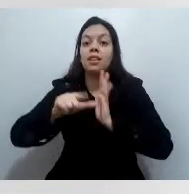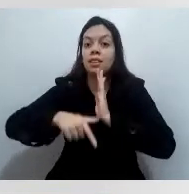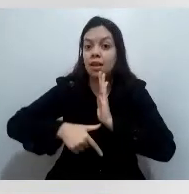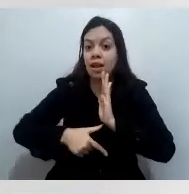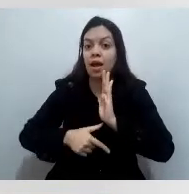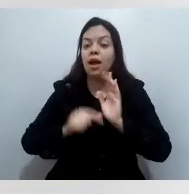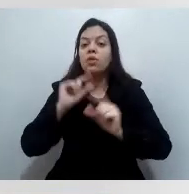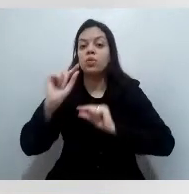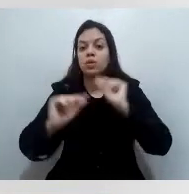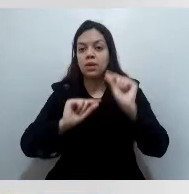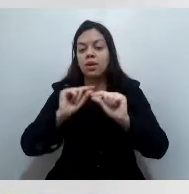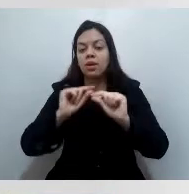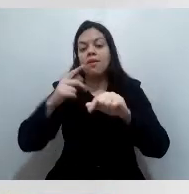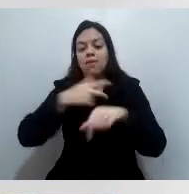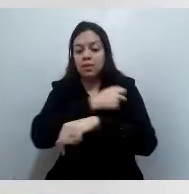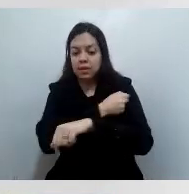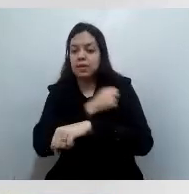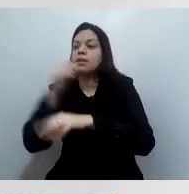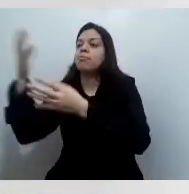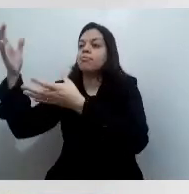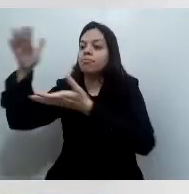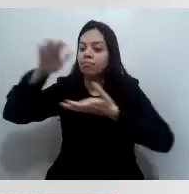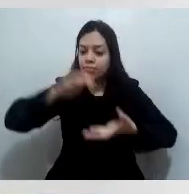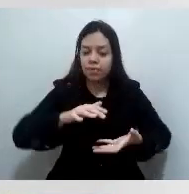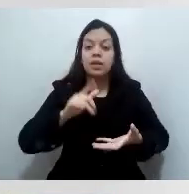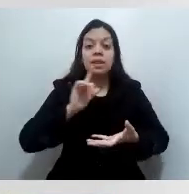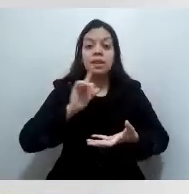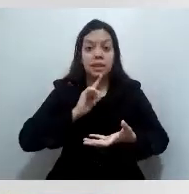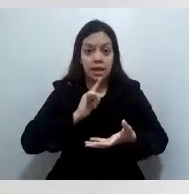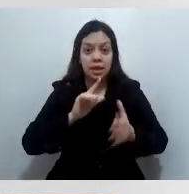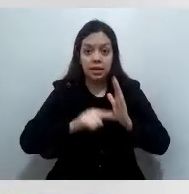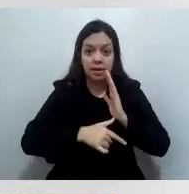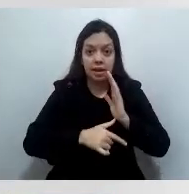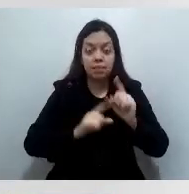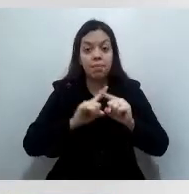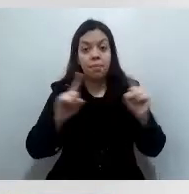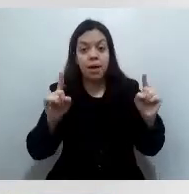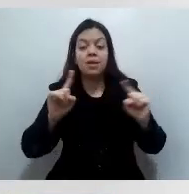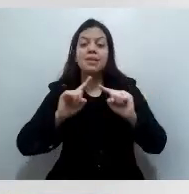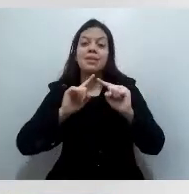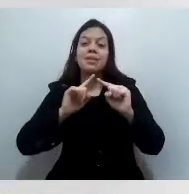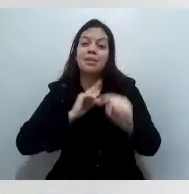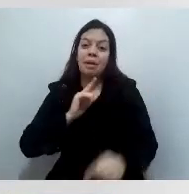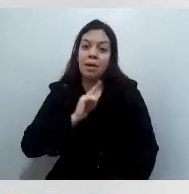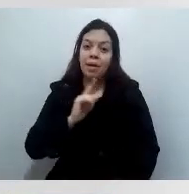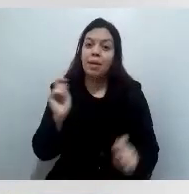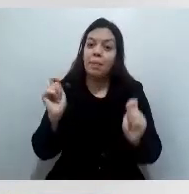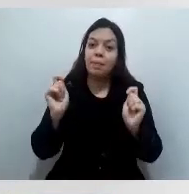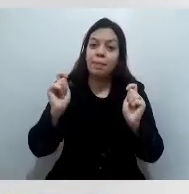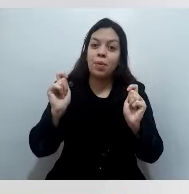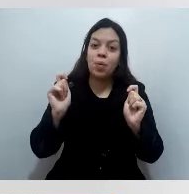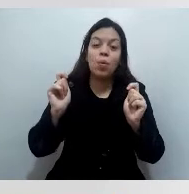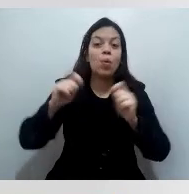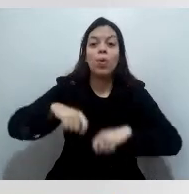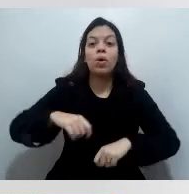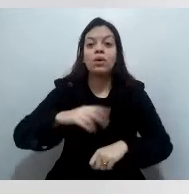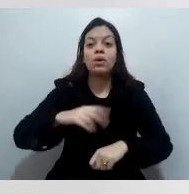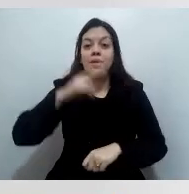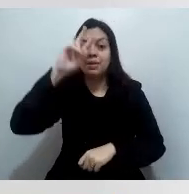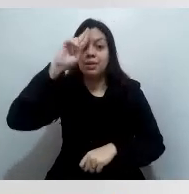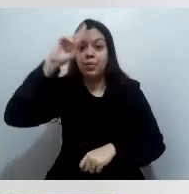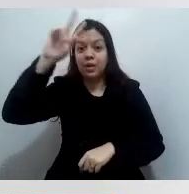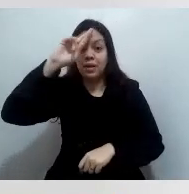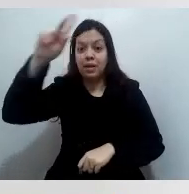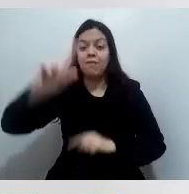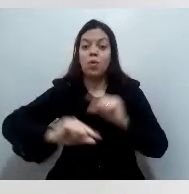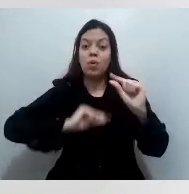pelo Ministério da Saúde das doses, mas tem também aí um equívoco por parte dos municípios quando